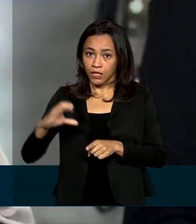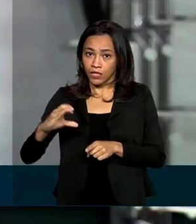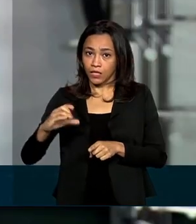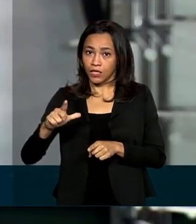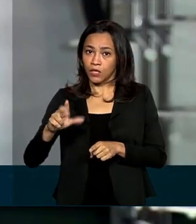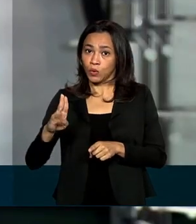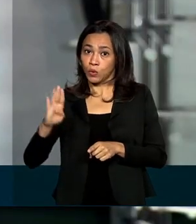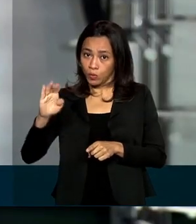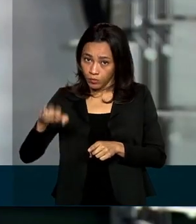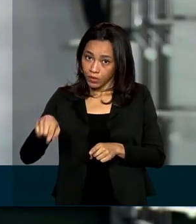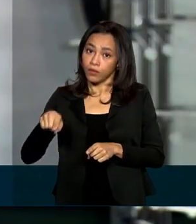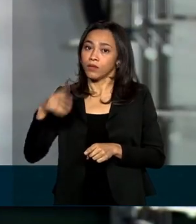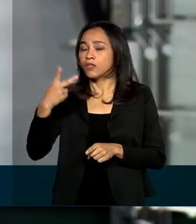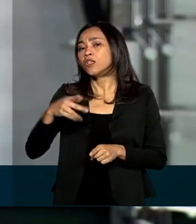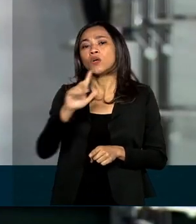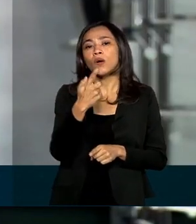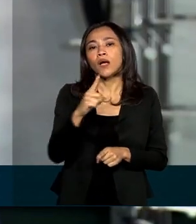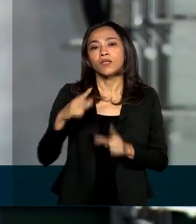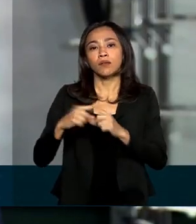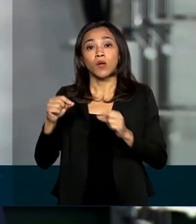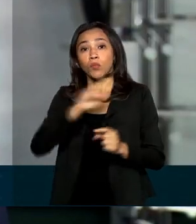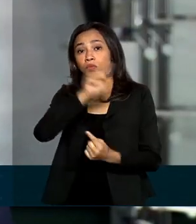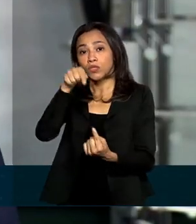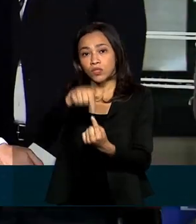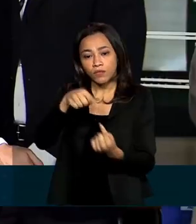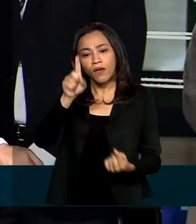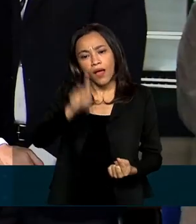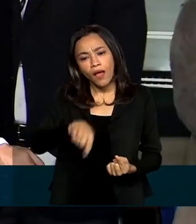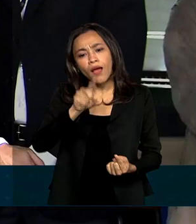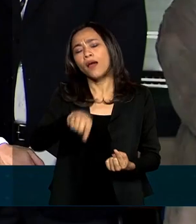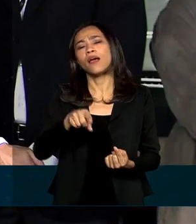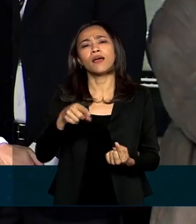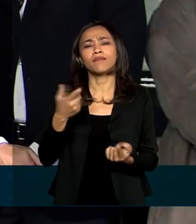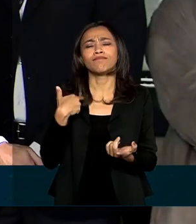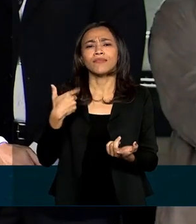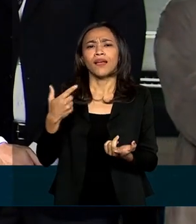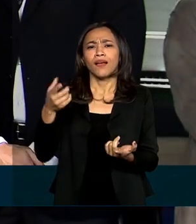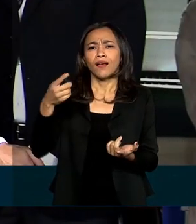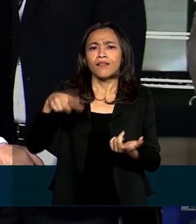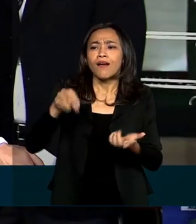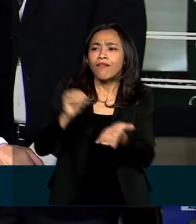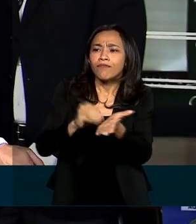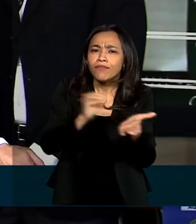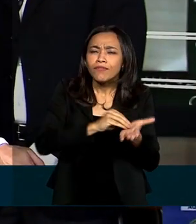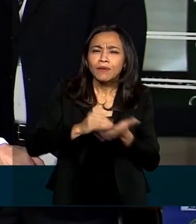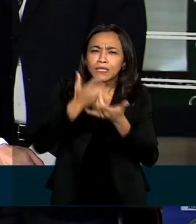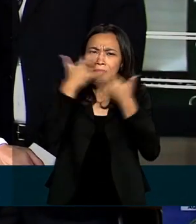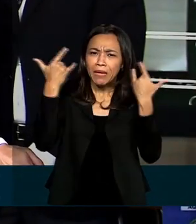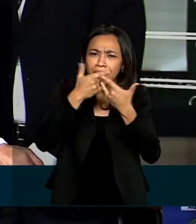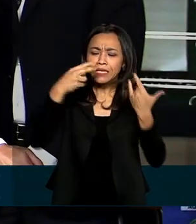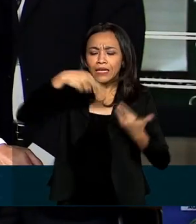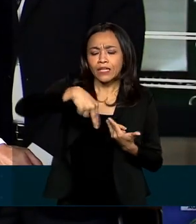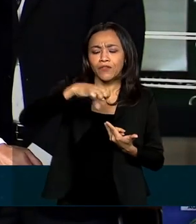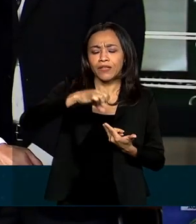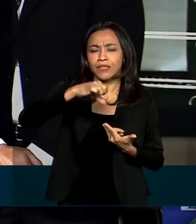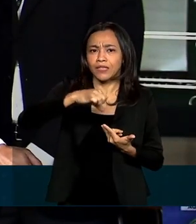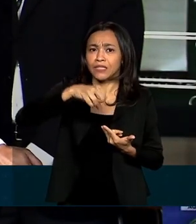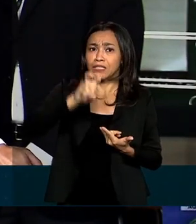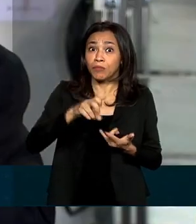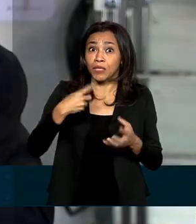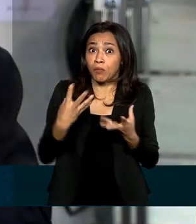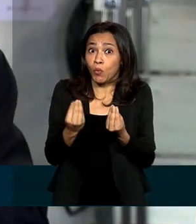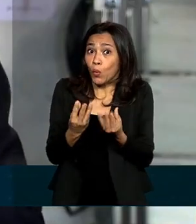O objetivo é resolver o problema de abastecimento de máscaras N95 em razão da alta